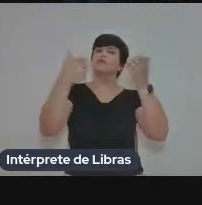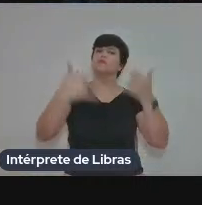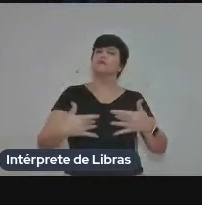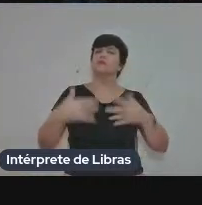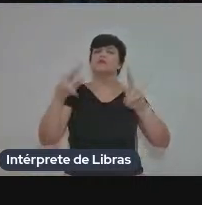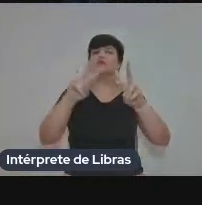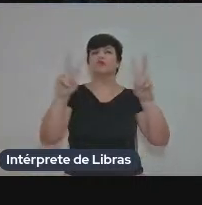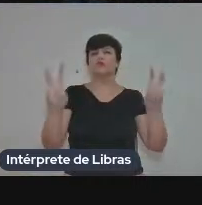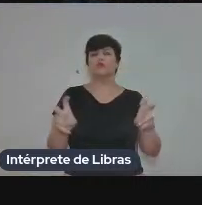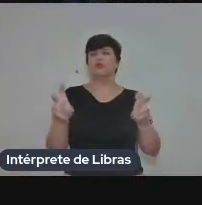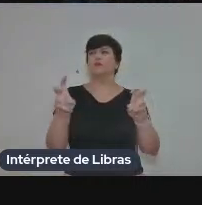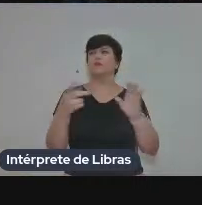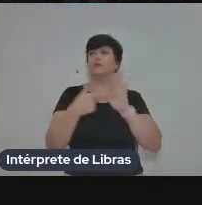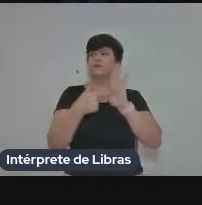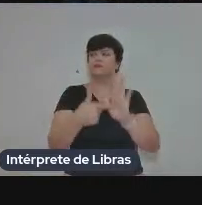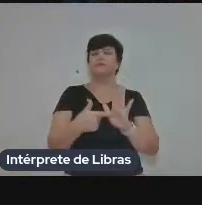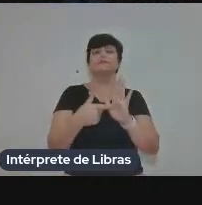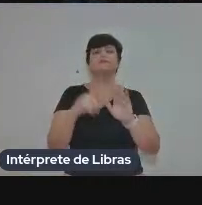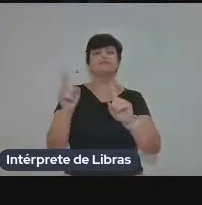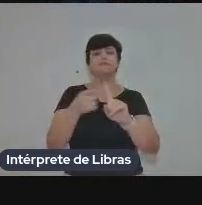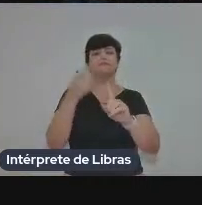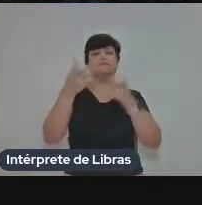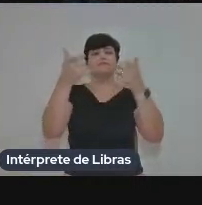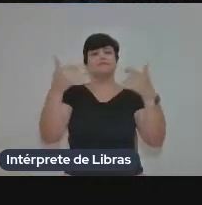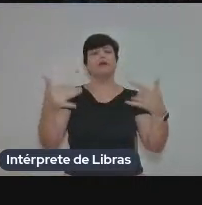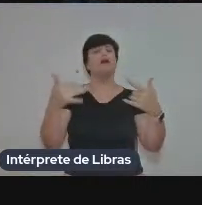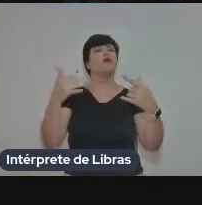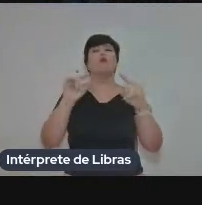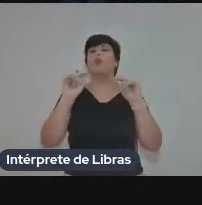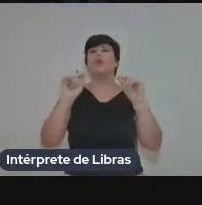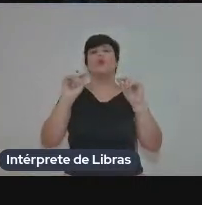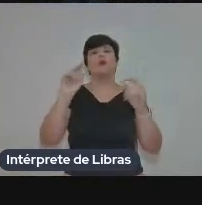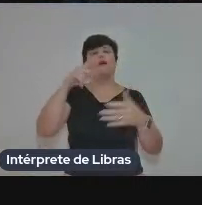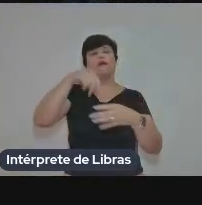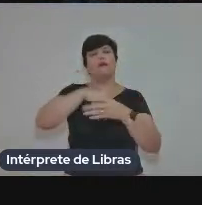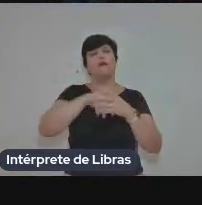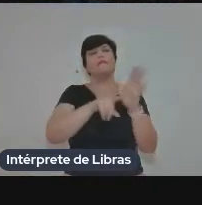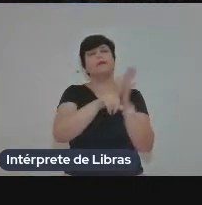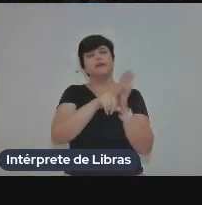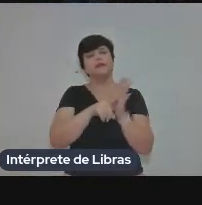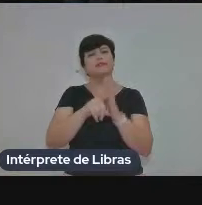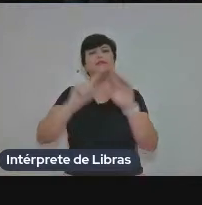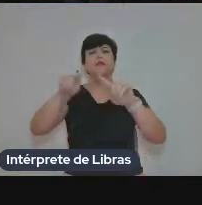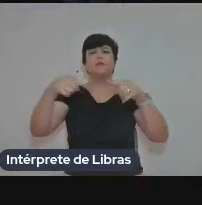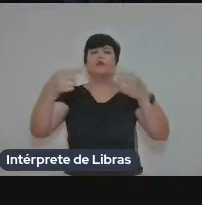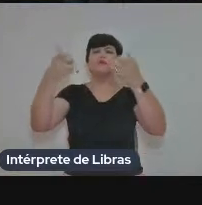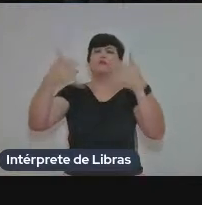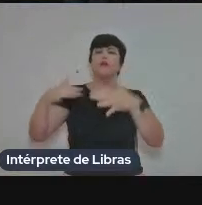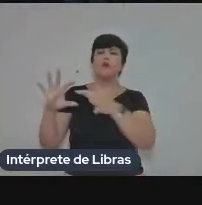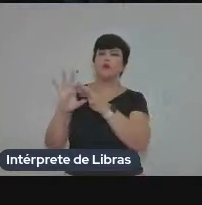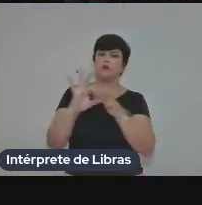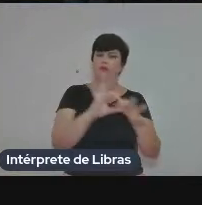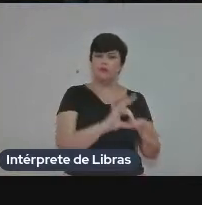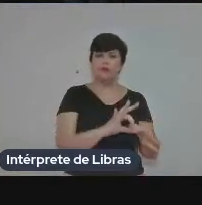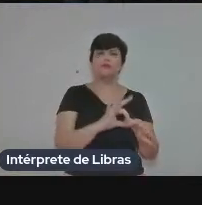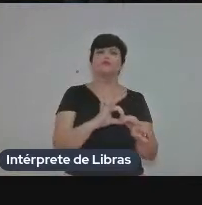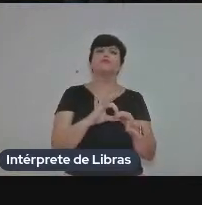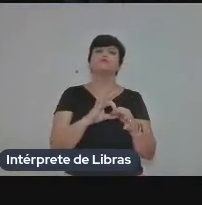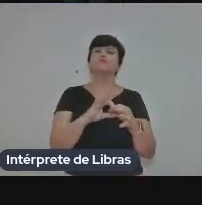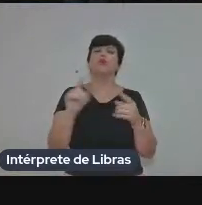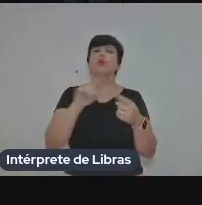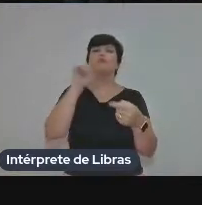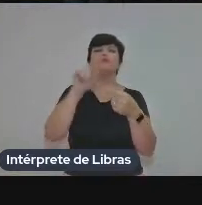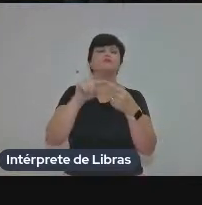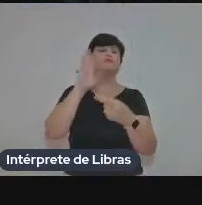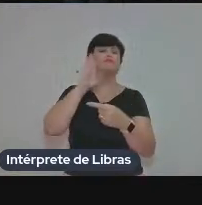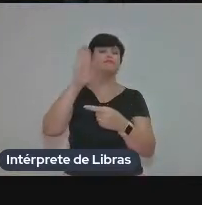apresentação. Primeiro eu vou falar sobre o objeto da minha pesquisa, depois vou dar uma breve contextualização. Os principais